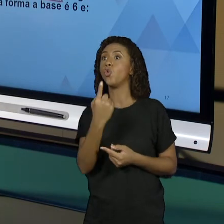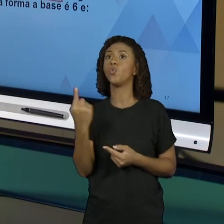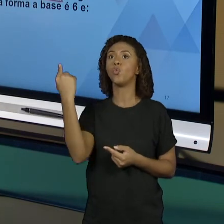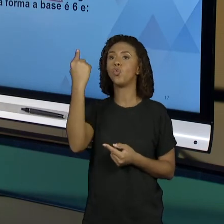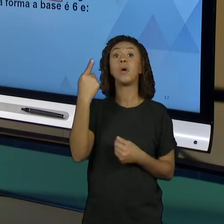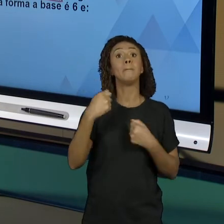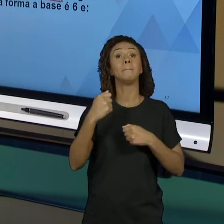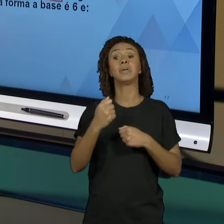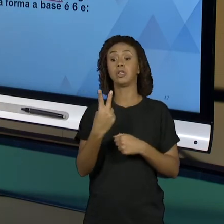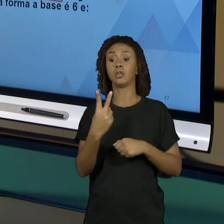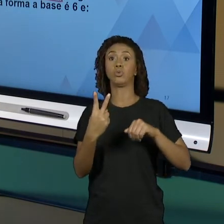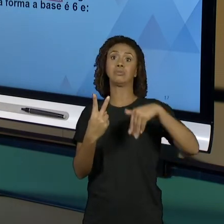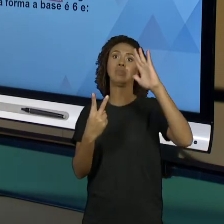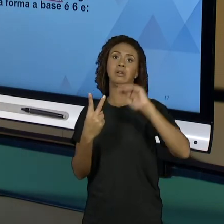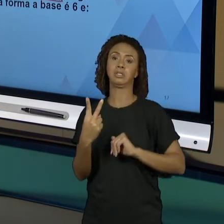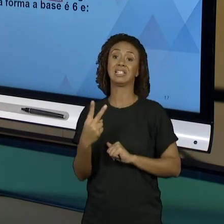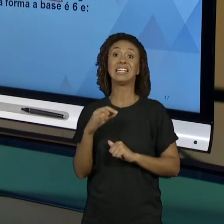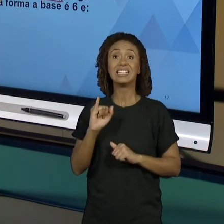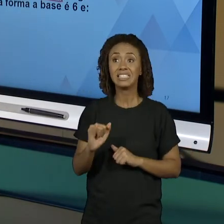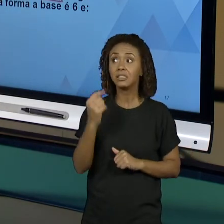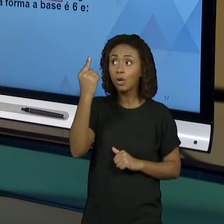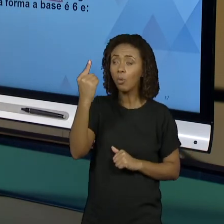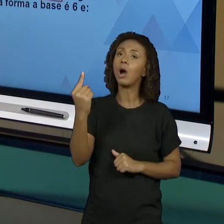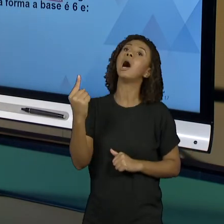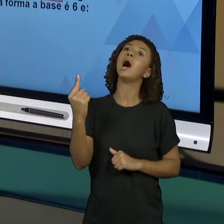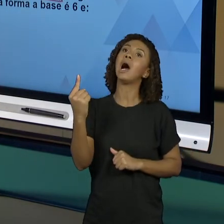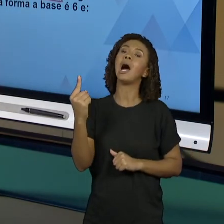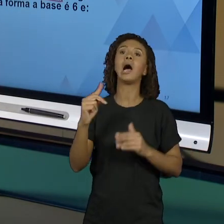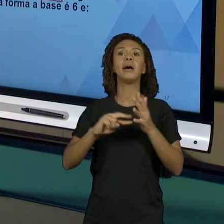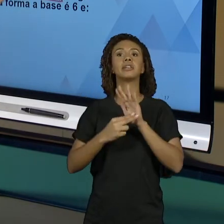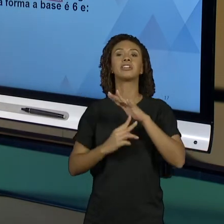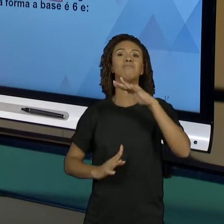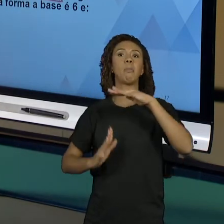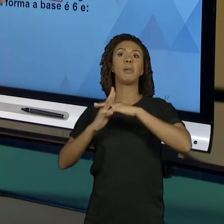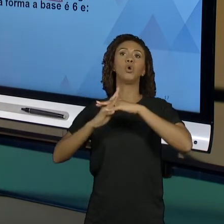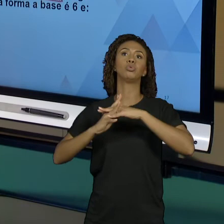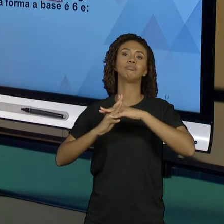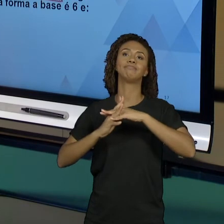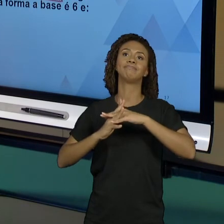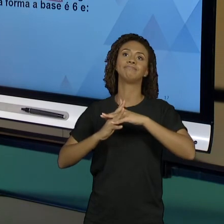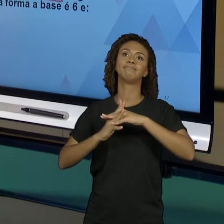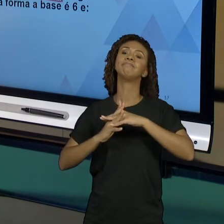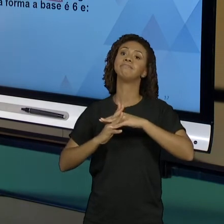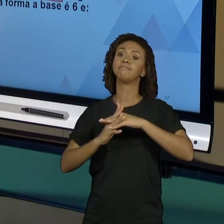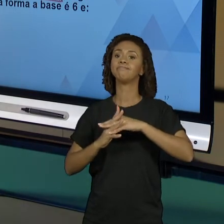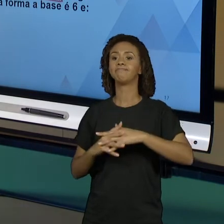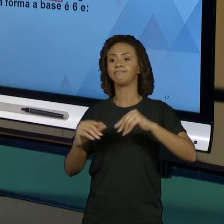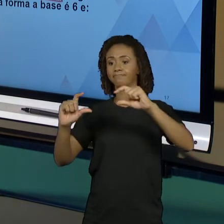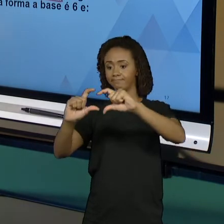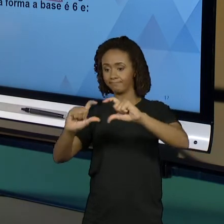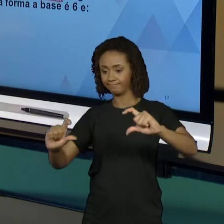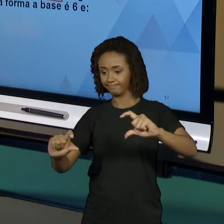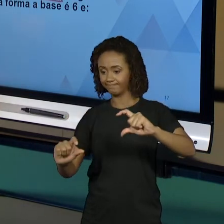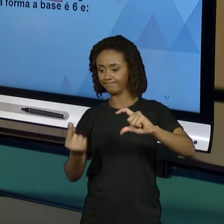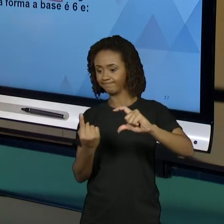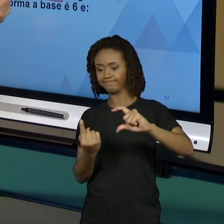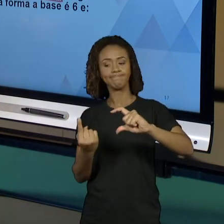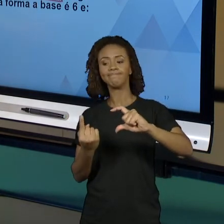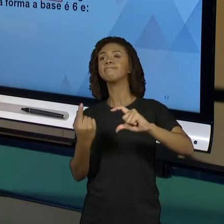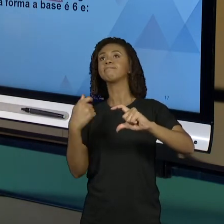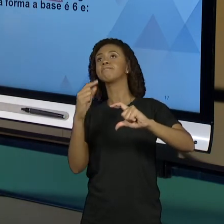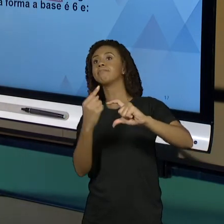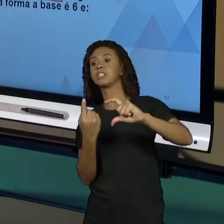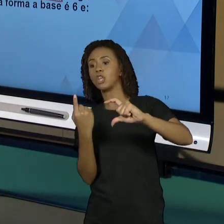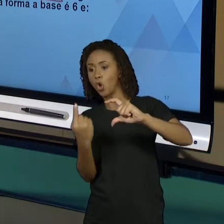maior que 2 mas se deu 1 aqui é porque eu estourei então estourou minha base e foi 1 pra lá então eu tenho essa